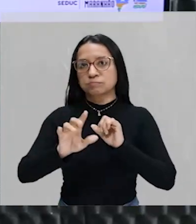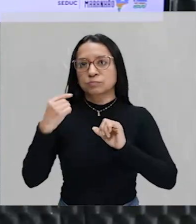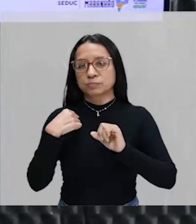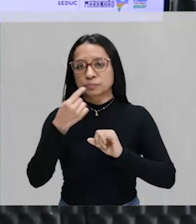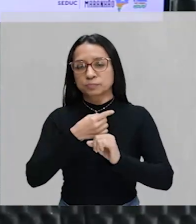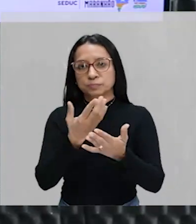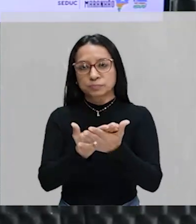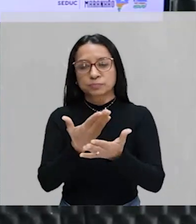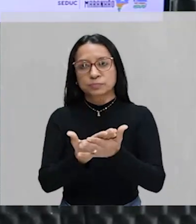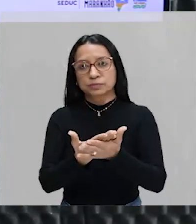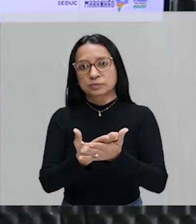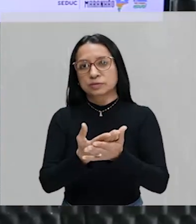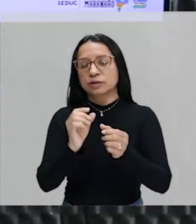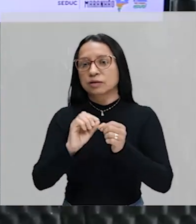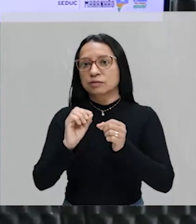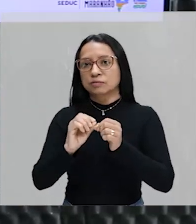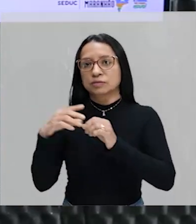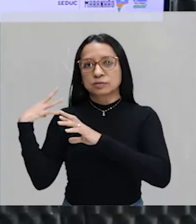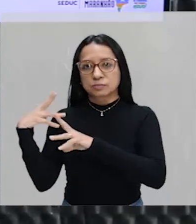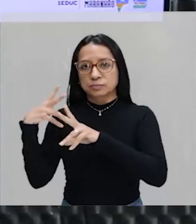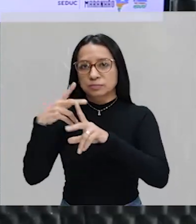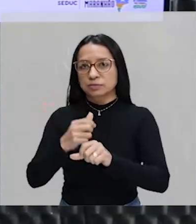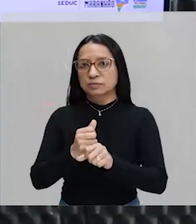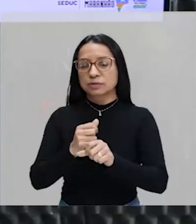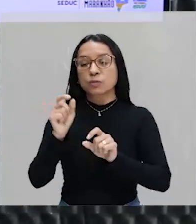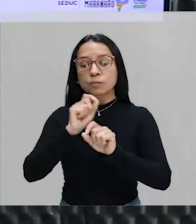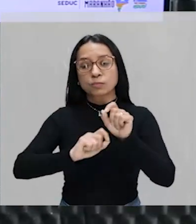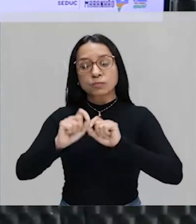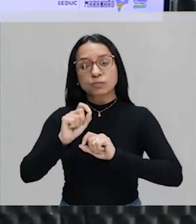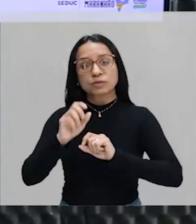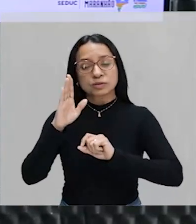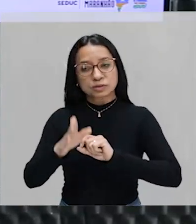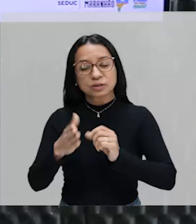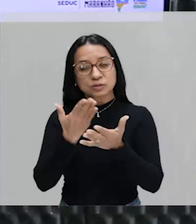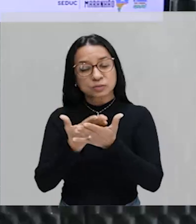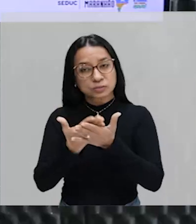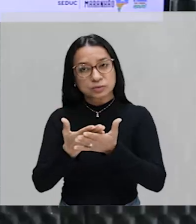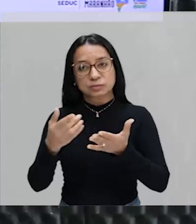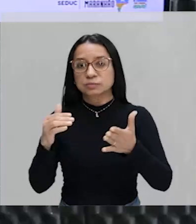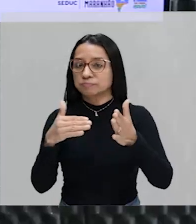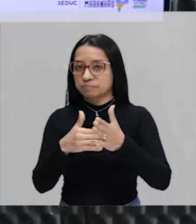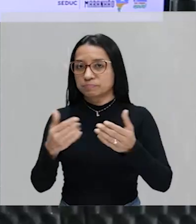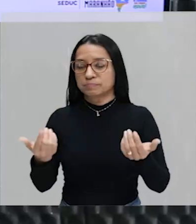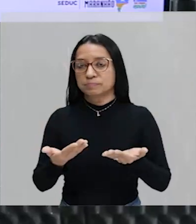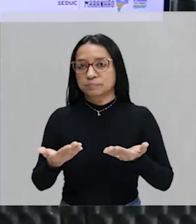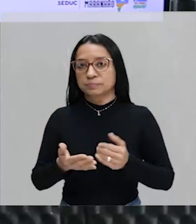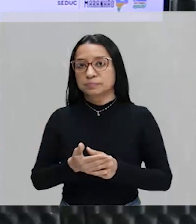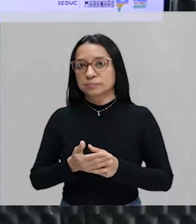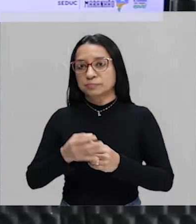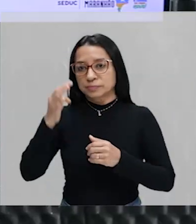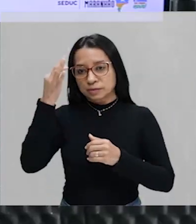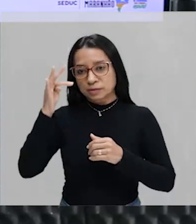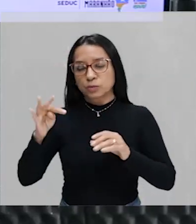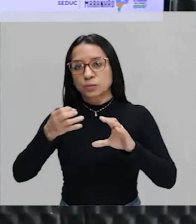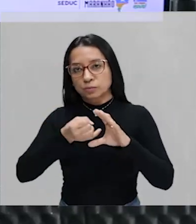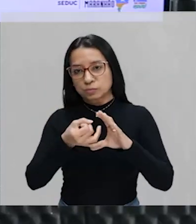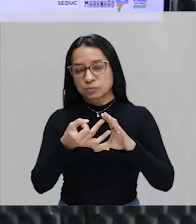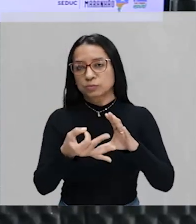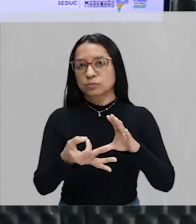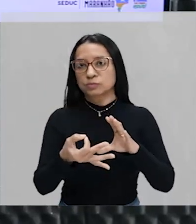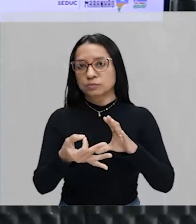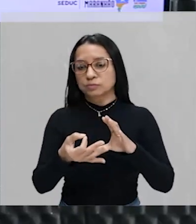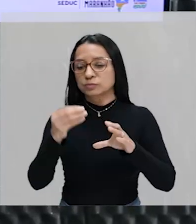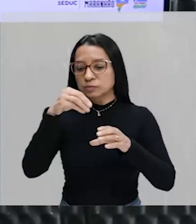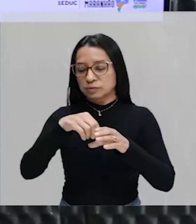estudando. Vamos fazer uma breve recapitulação. O nós já estudamos até aqui? Nós estudamos a teoria dos conjuntos, certo?